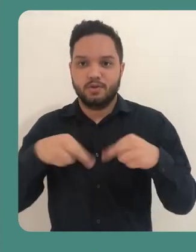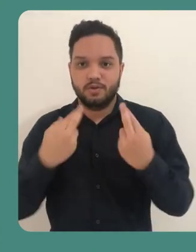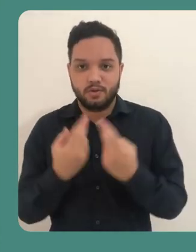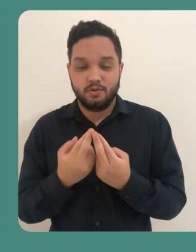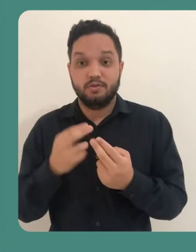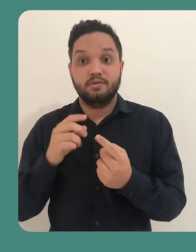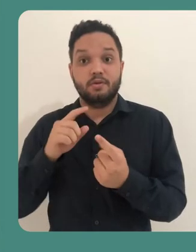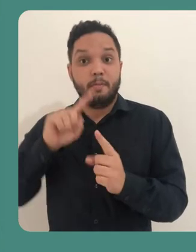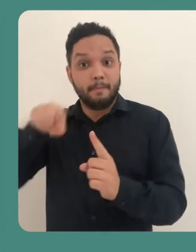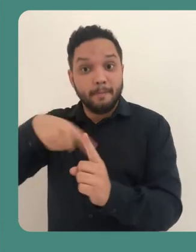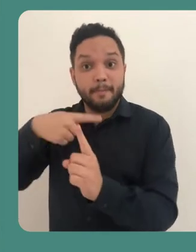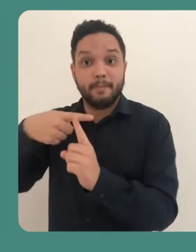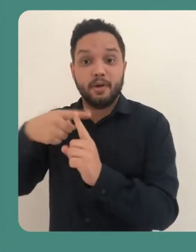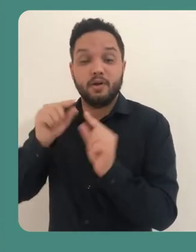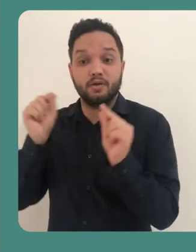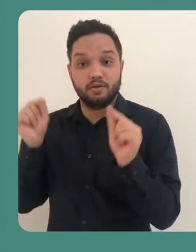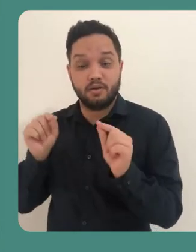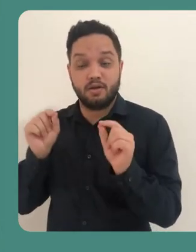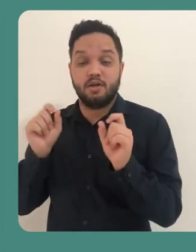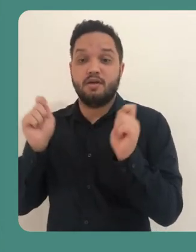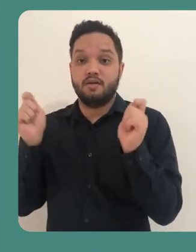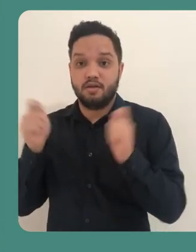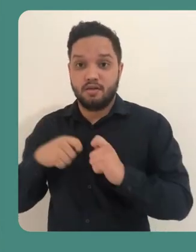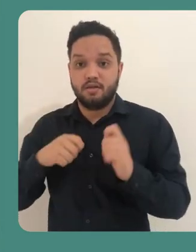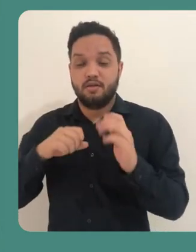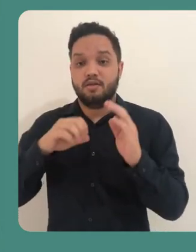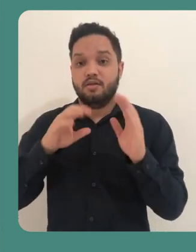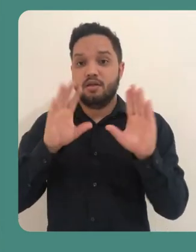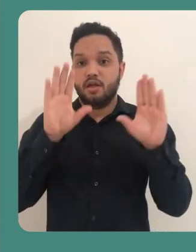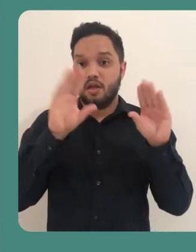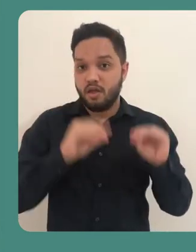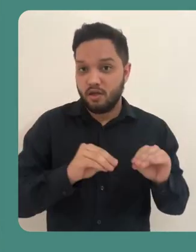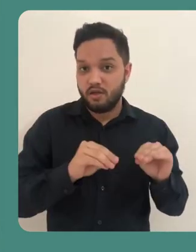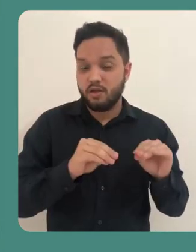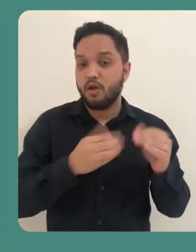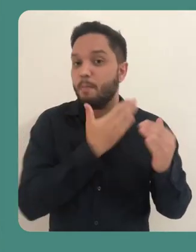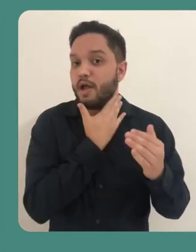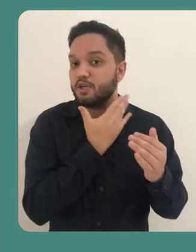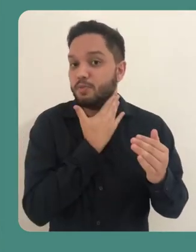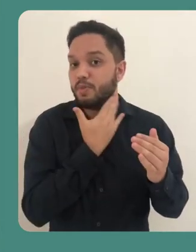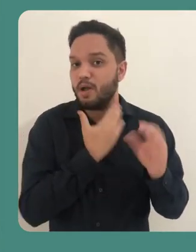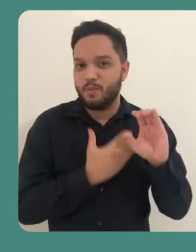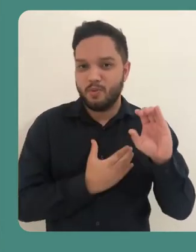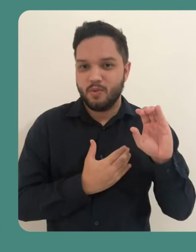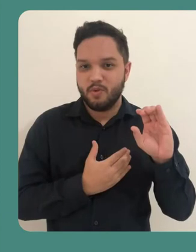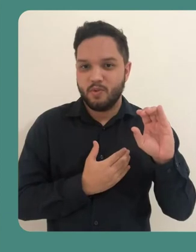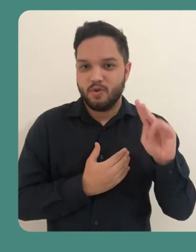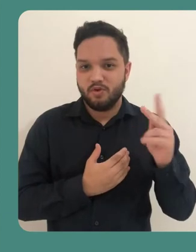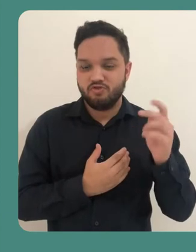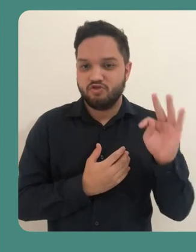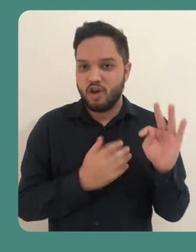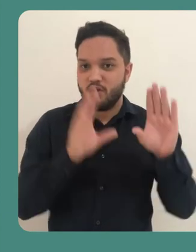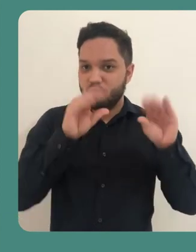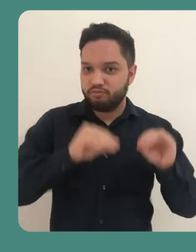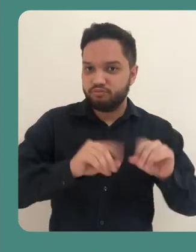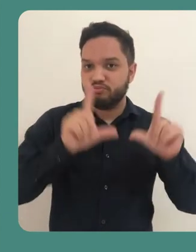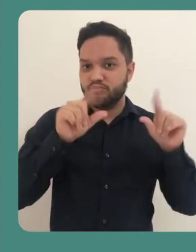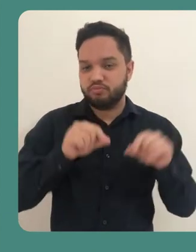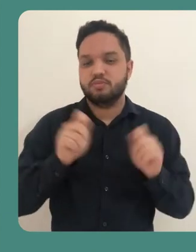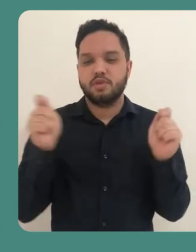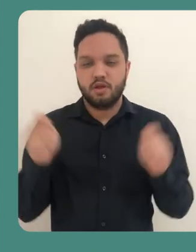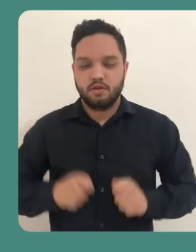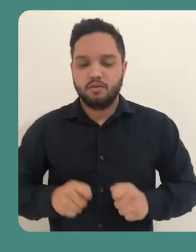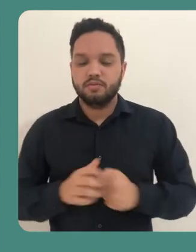disso, é possível também ativar e desativar a caixa de chat para bate-papo em texto.